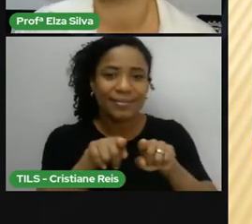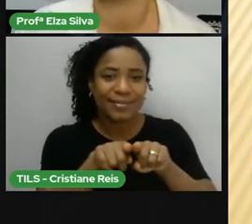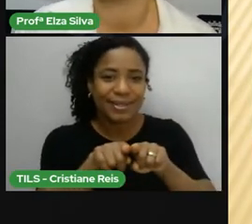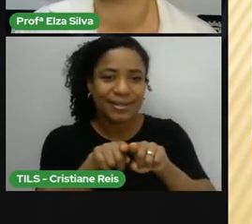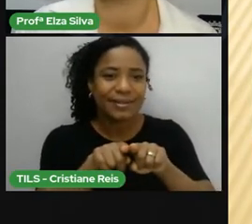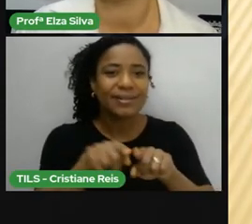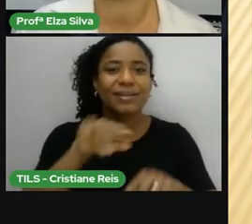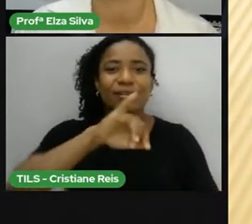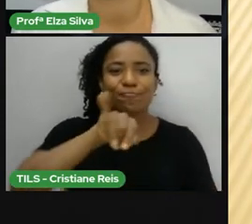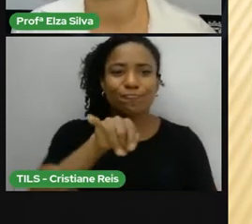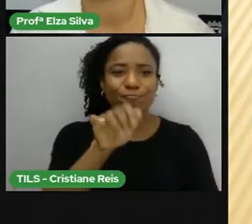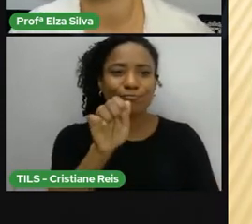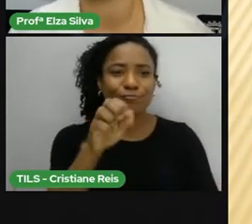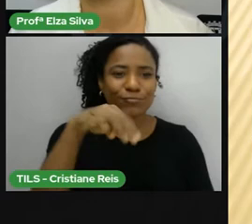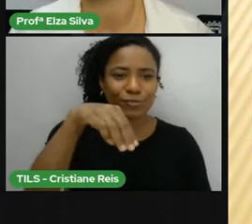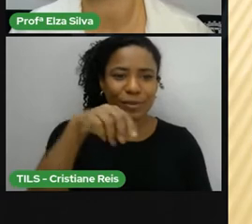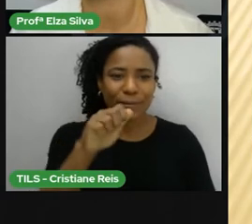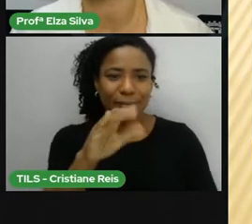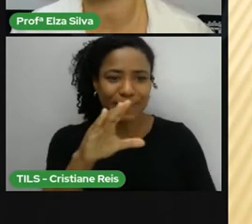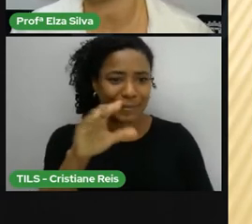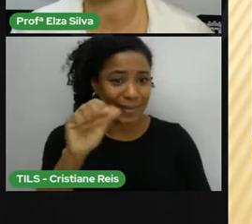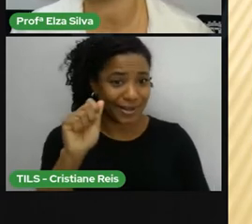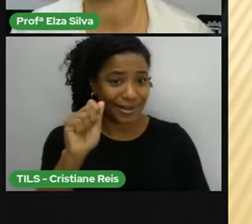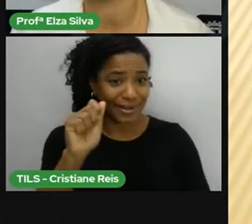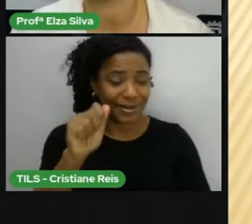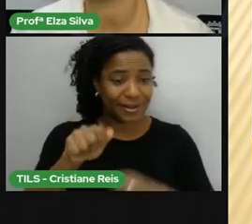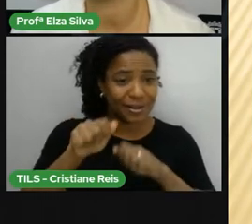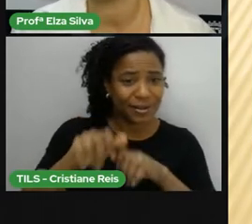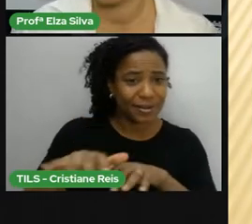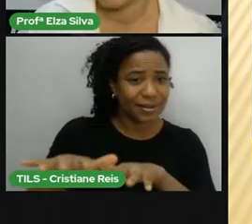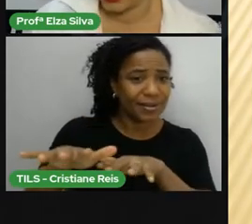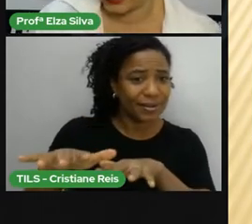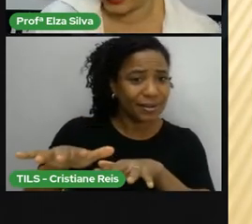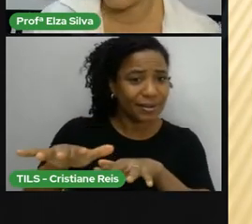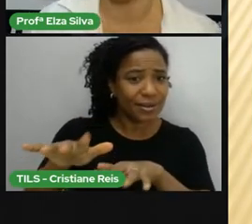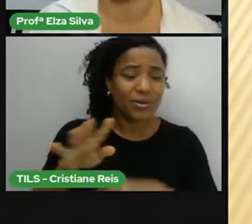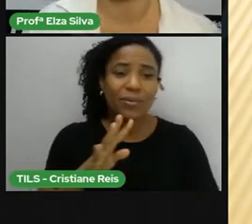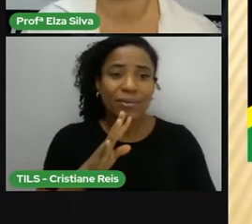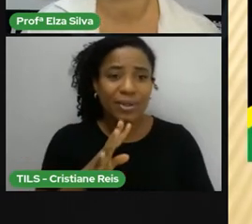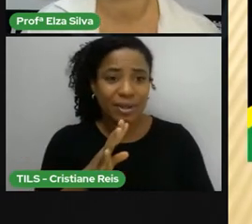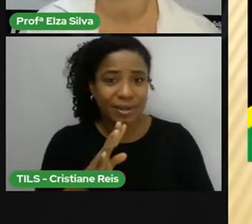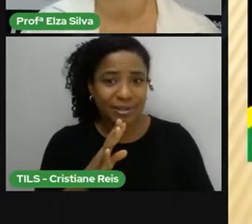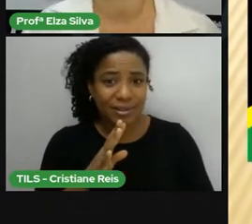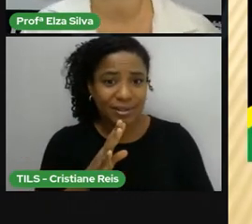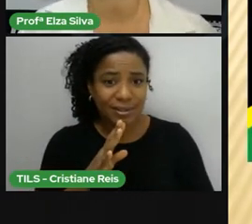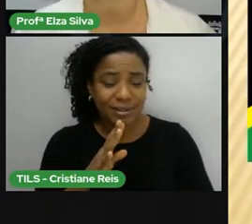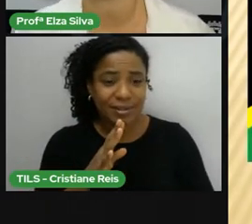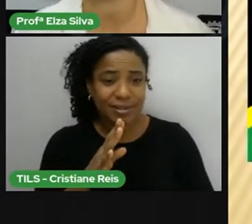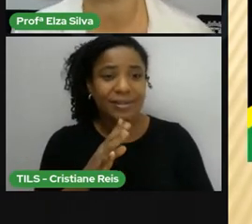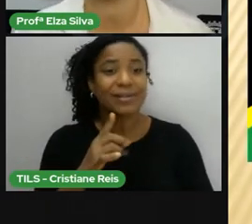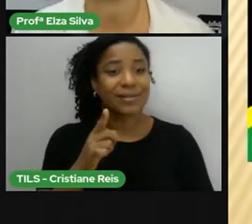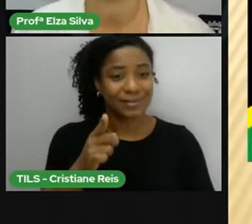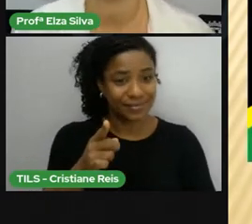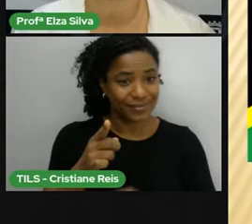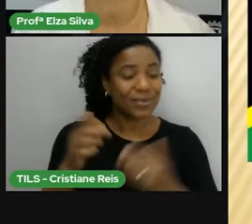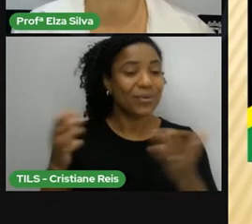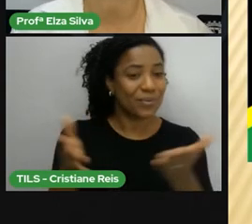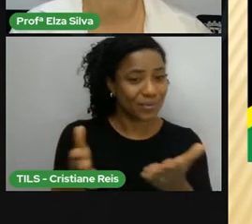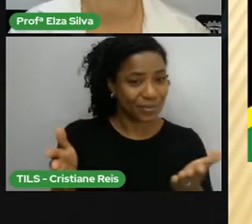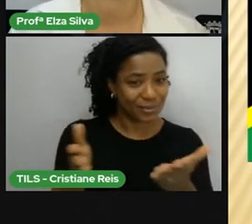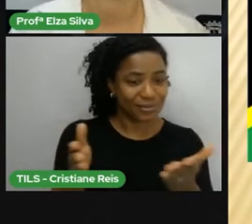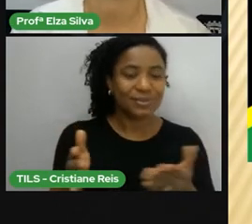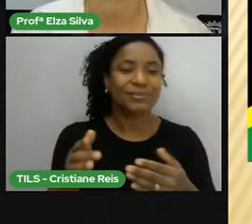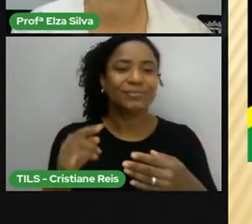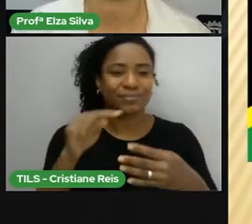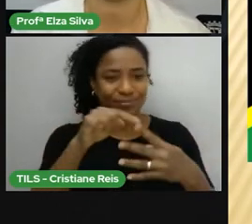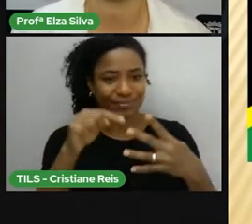E do Reino Unido Vocês conhecem? Então hoje Trago pra vocês Alguns